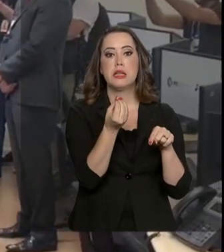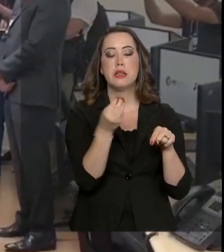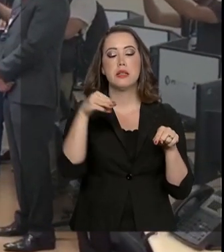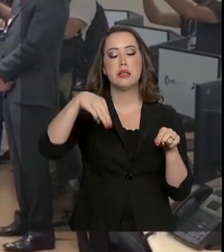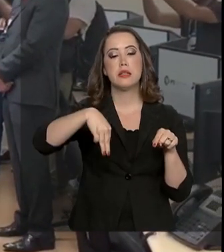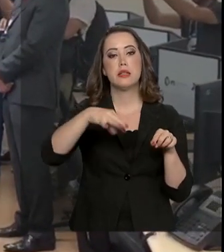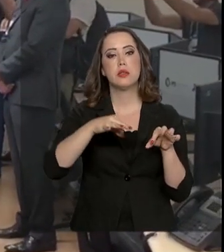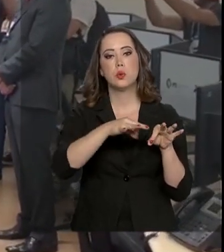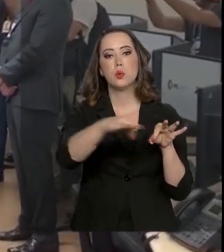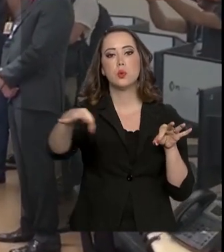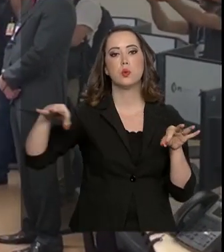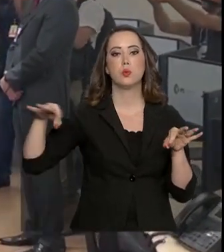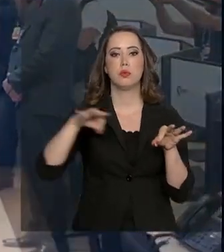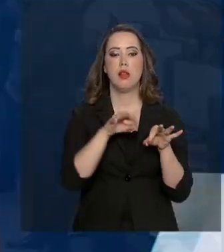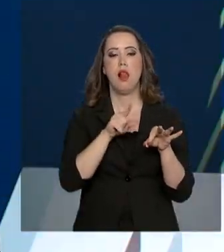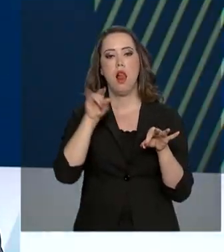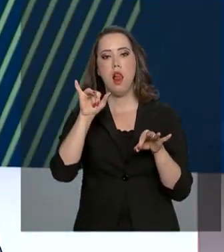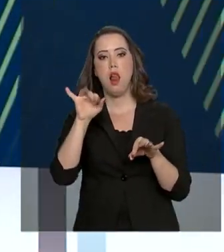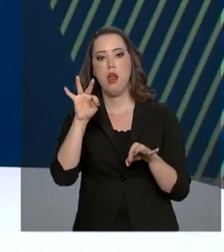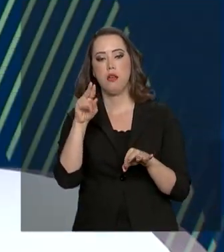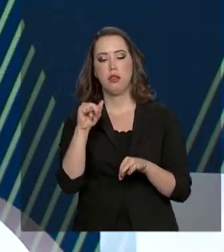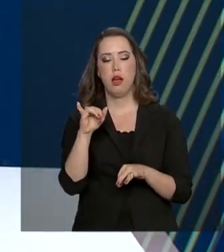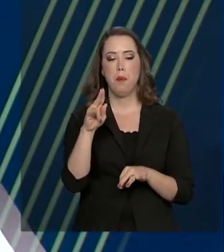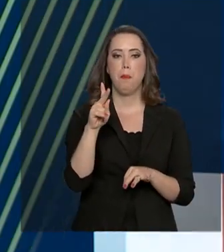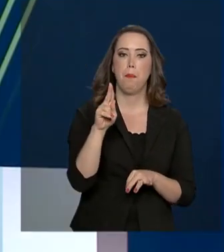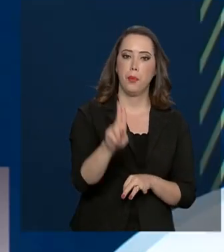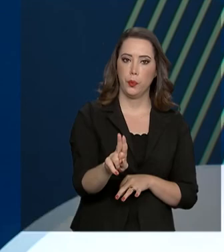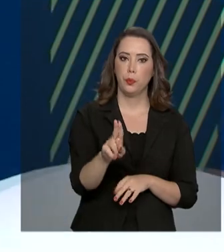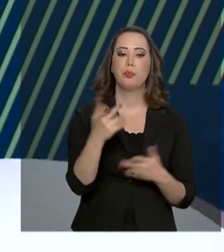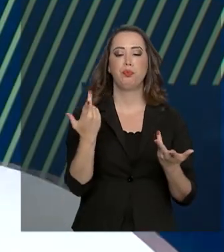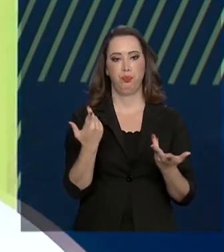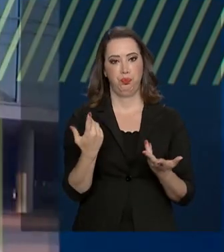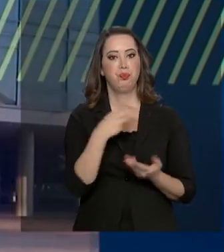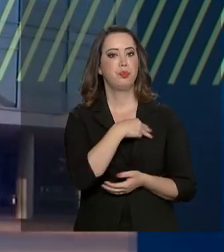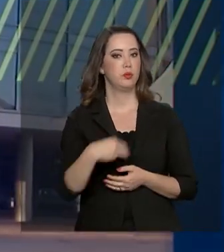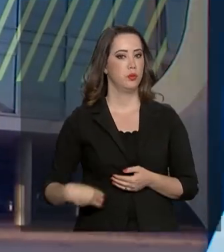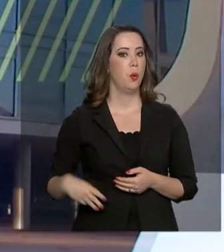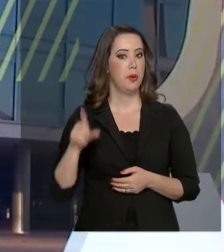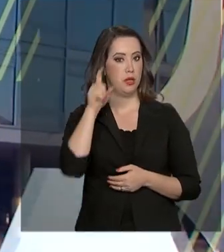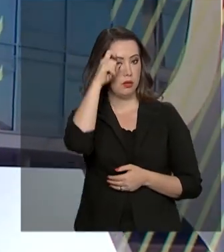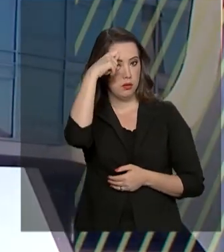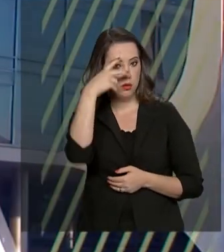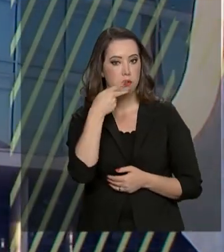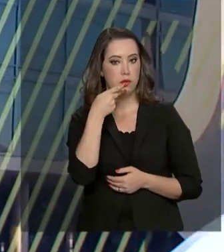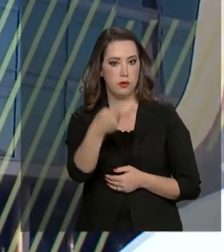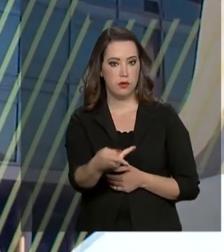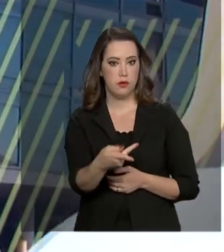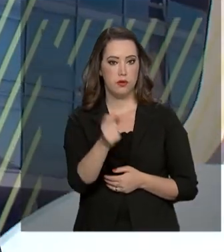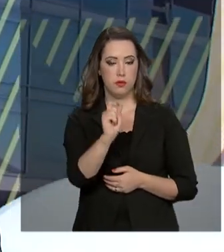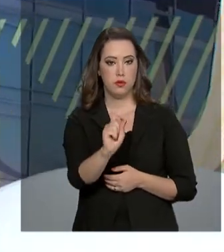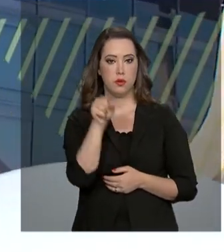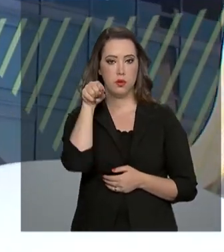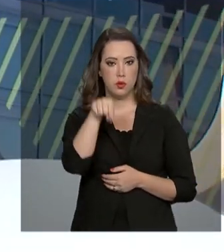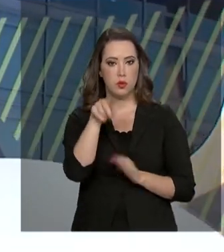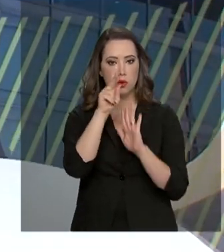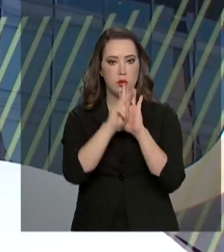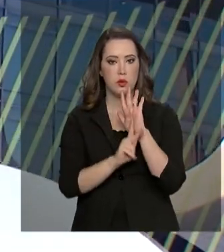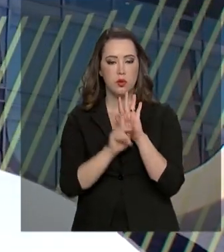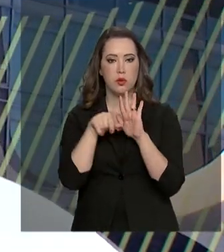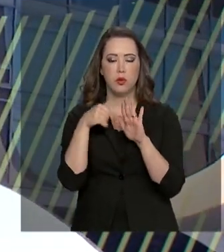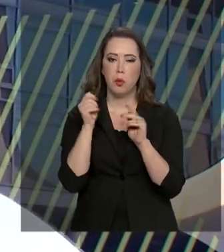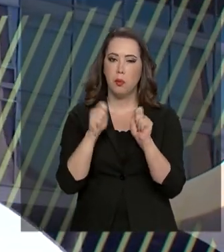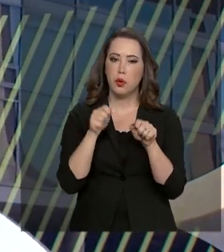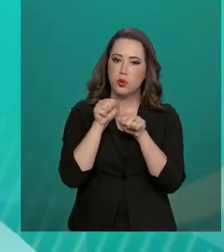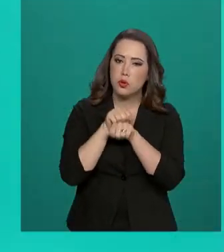Parque Tecnológico de Itaipu. Segundo o ministro da Justiça e Segurança Pública, Sérgio Moro, esse projeto, modelo,